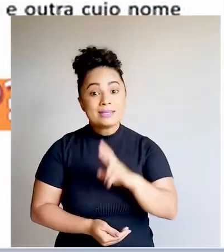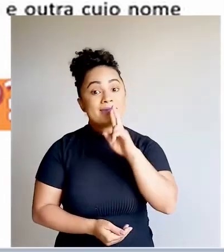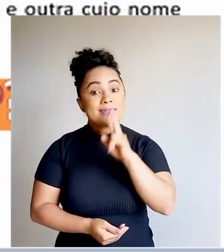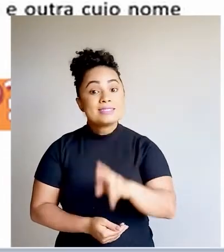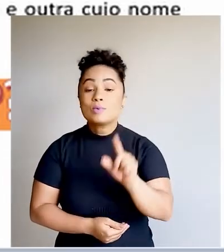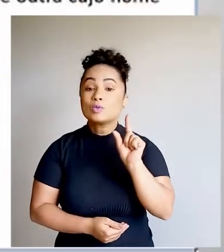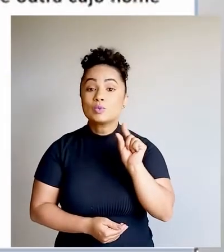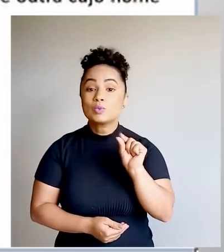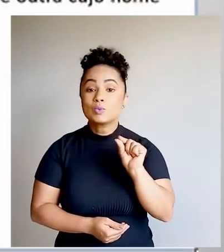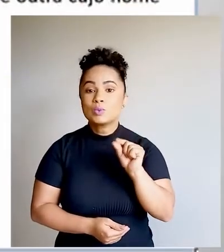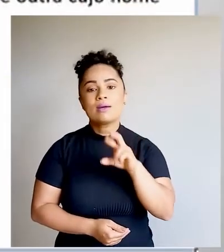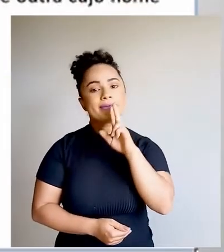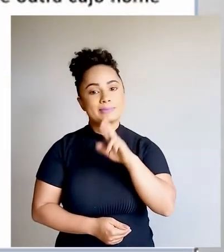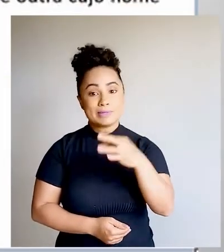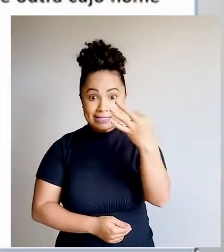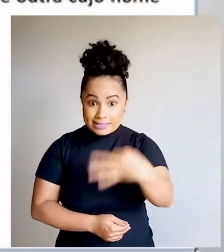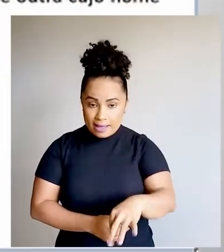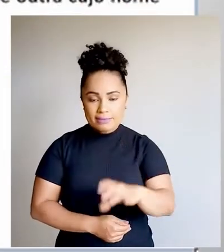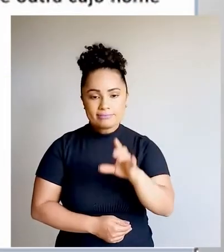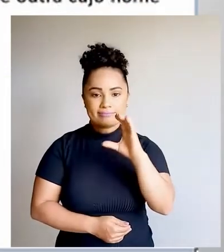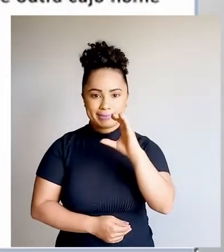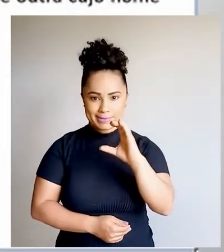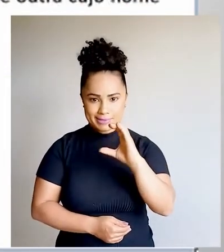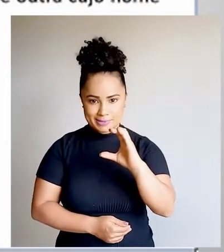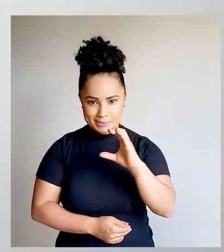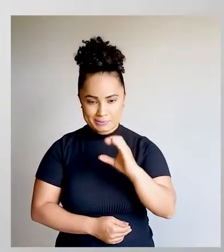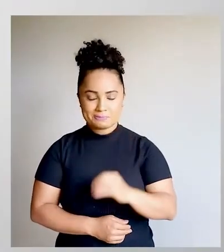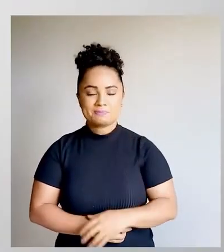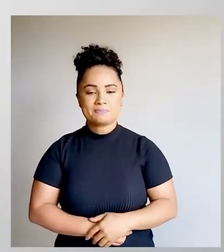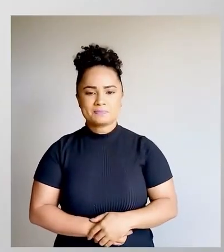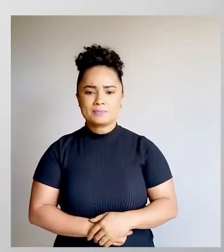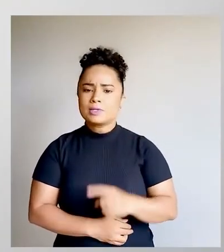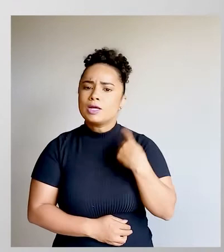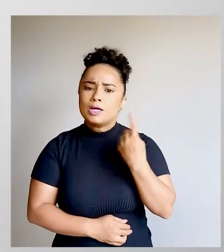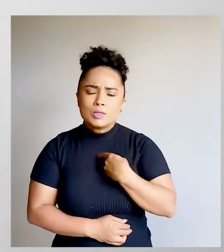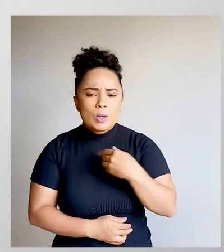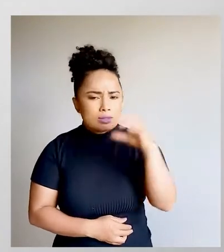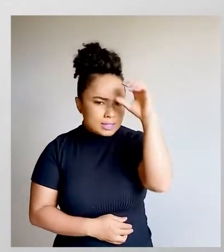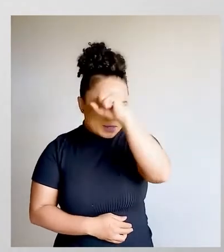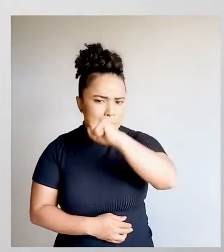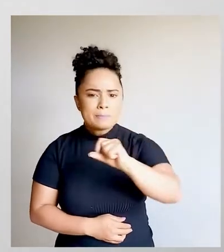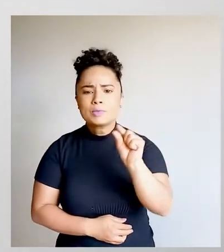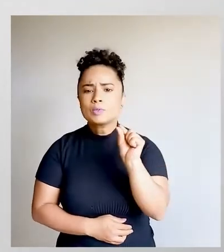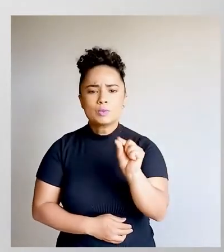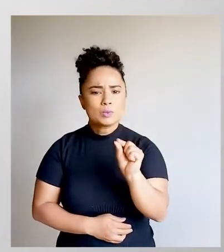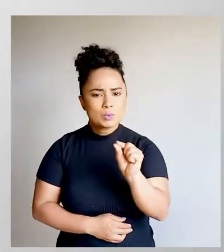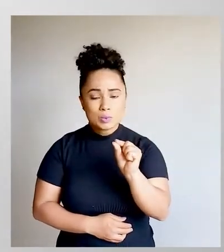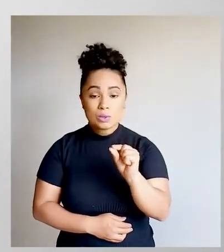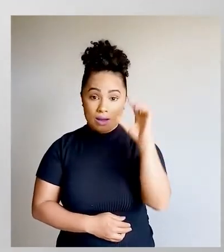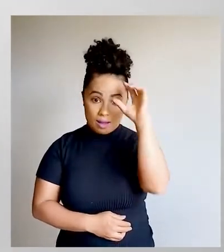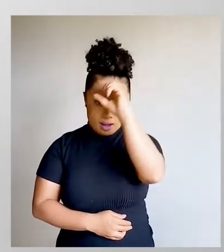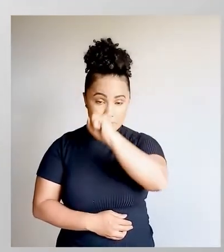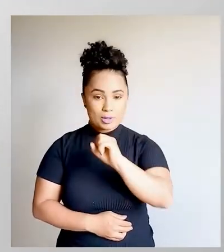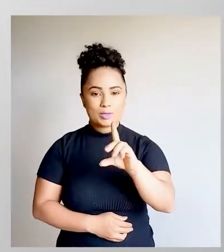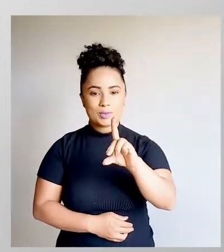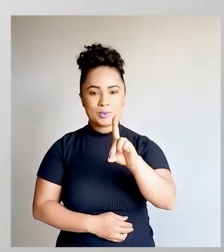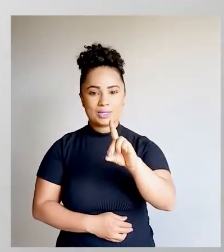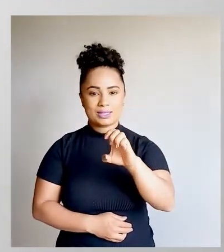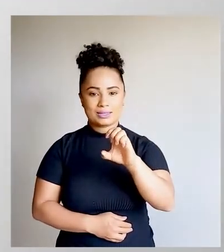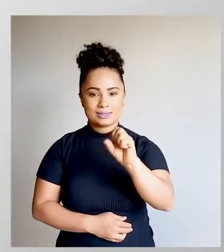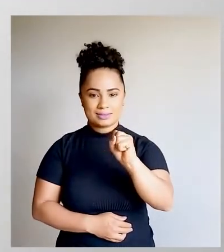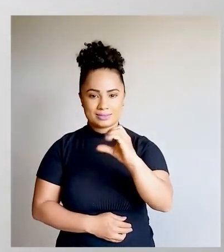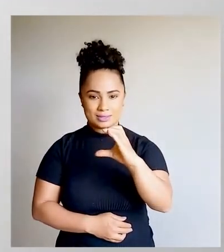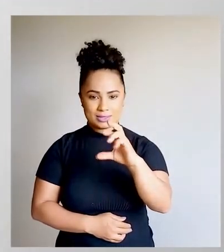questão é a letra C. Então, o que a gente viu no descritor 4? O descritor 4 é